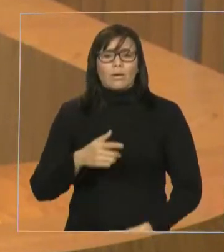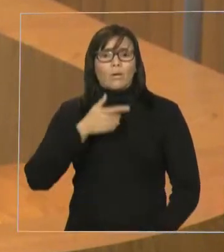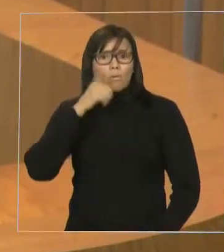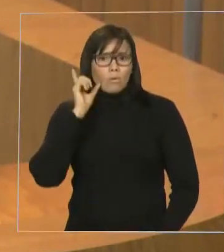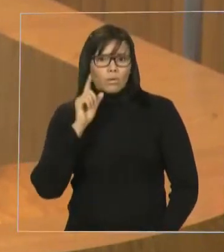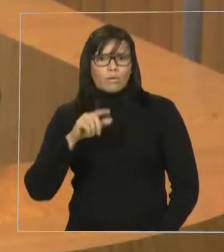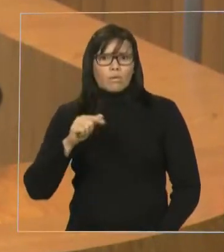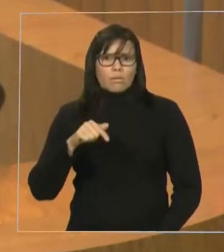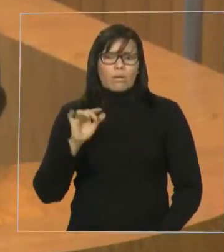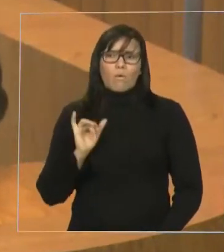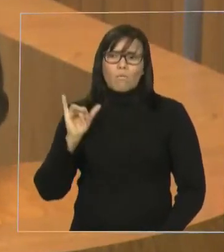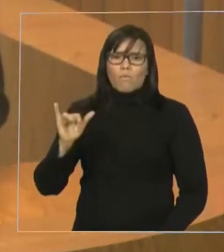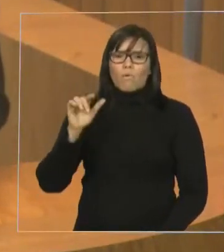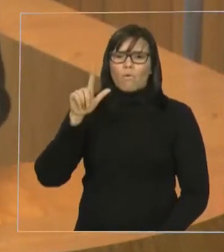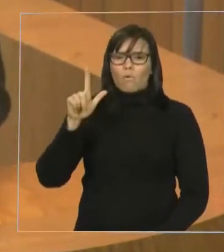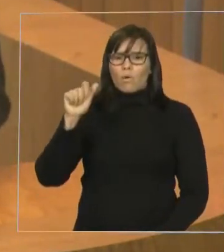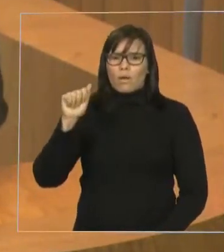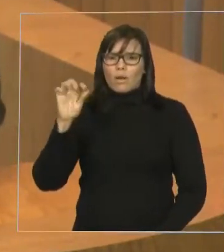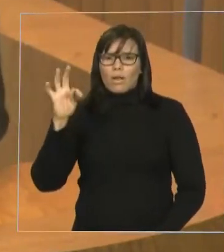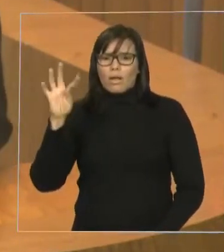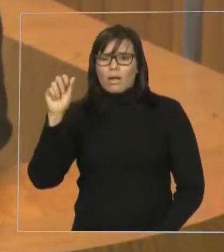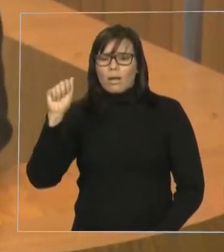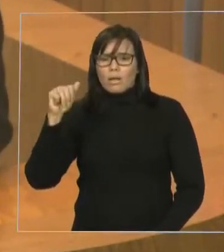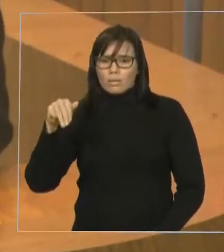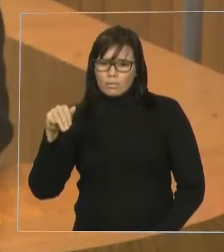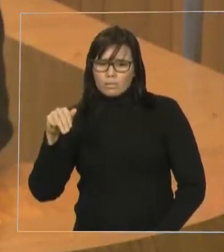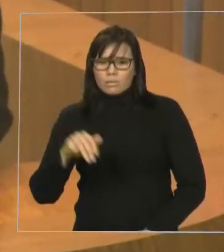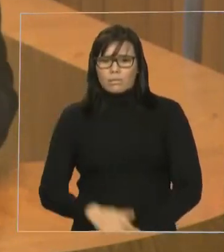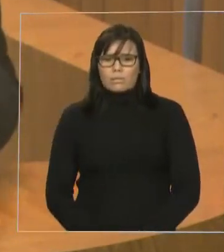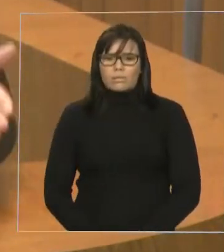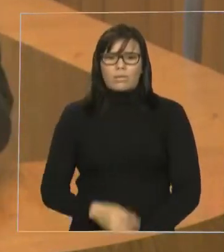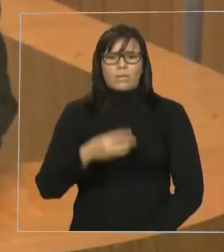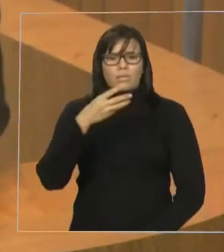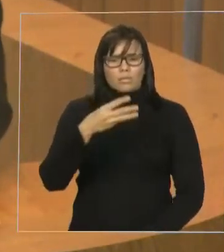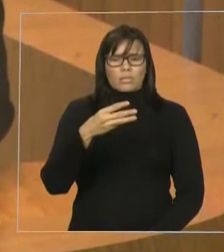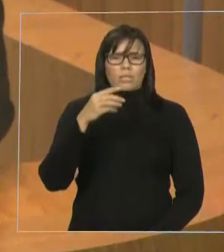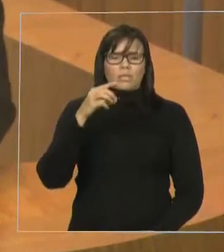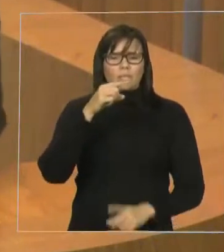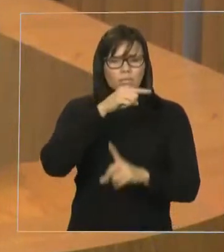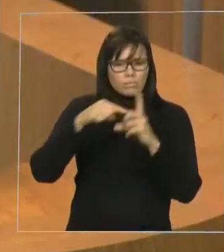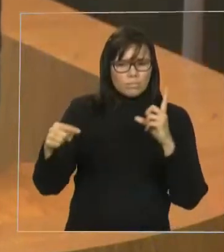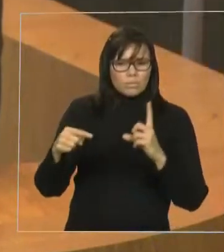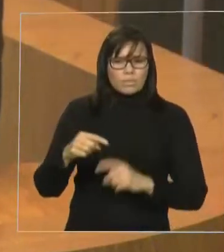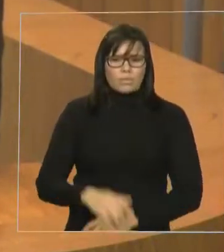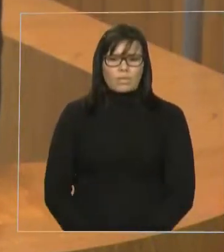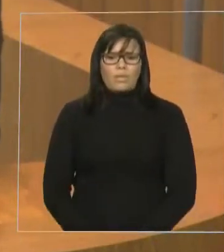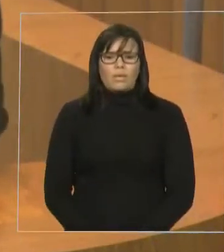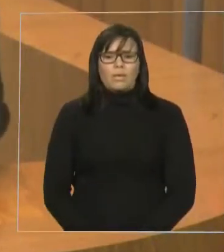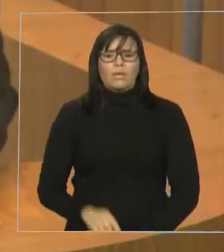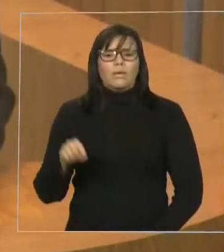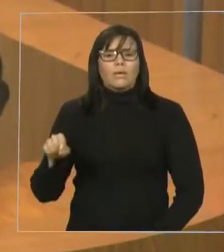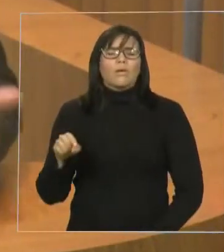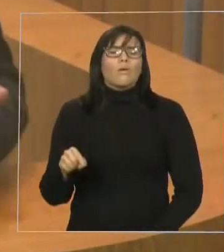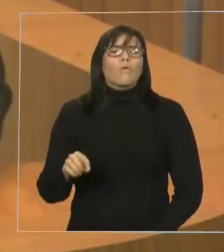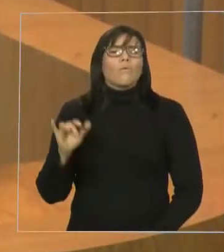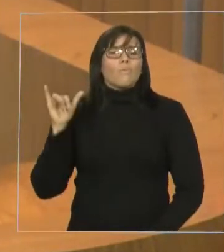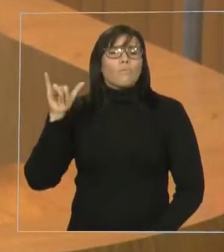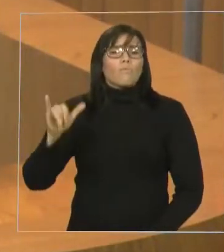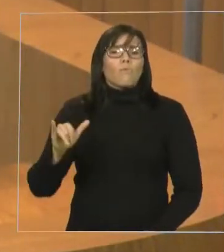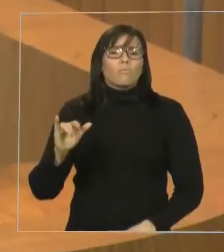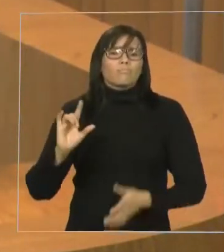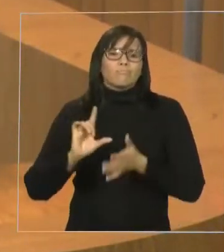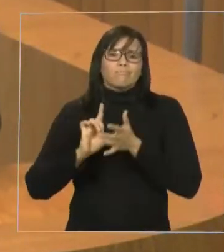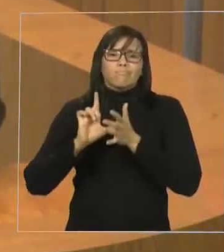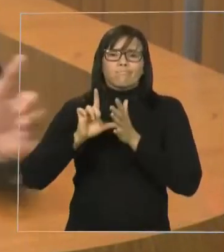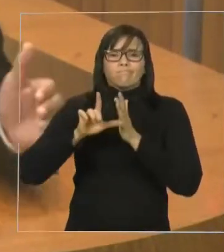para São Luís às 13 horas e 31 minutos, o voo atrasado já às 14 horas, anunciaram que o voo não pôde